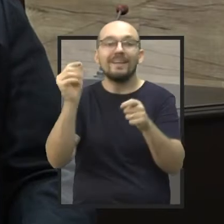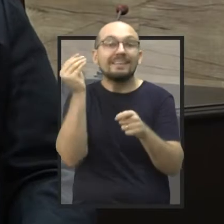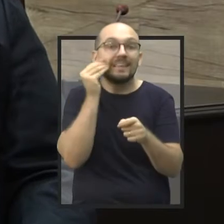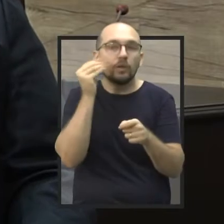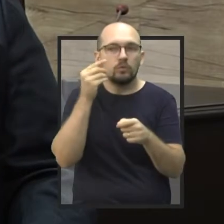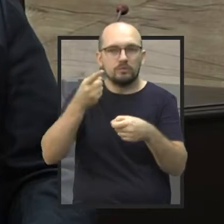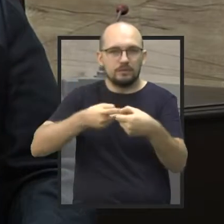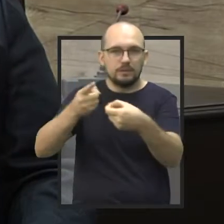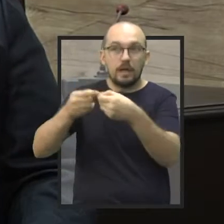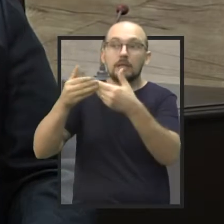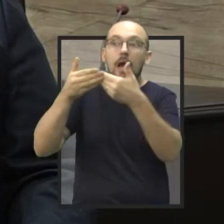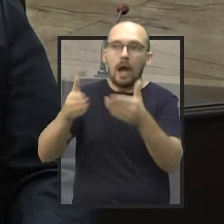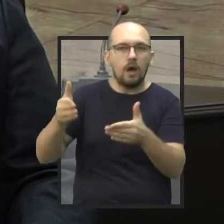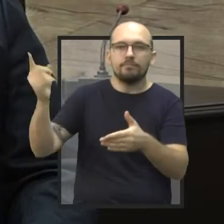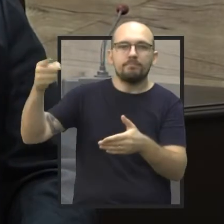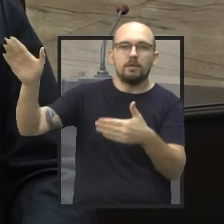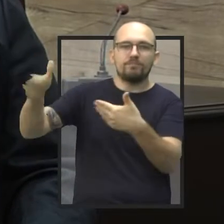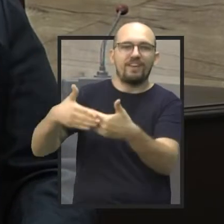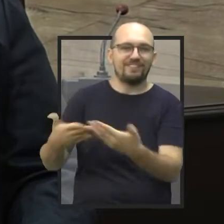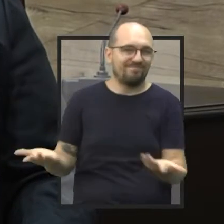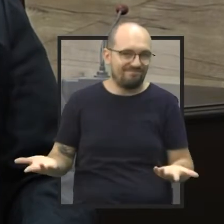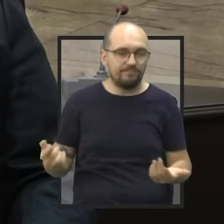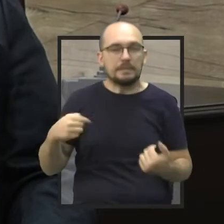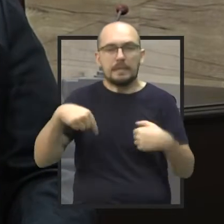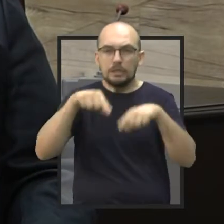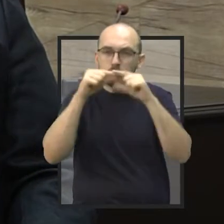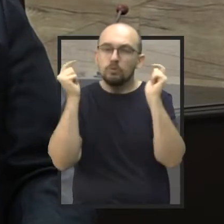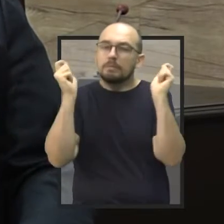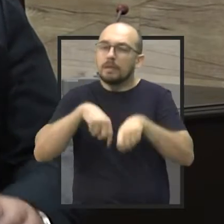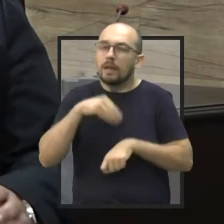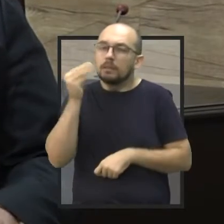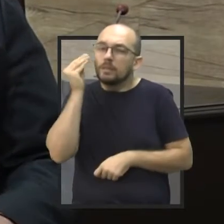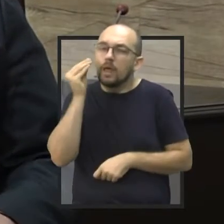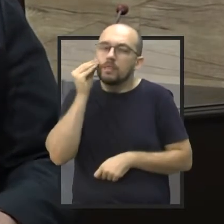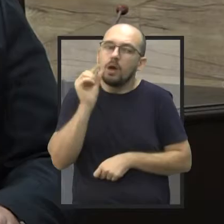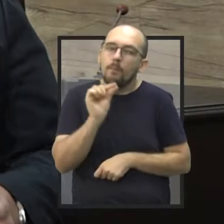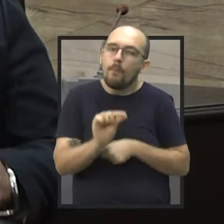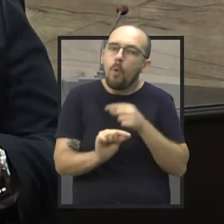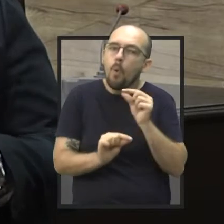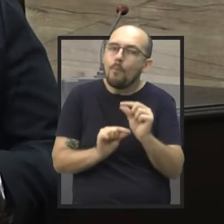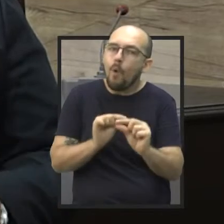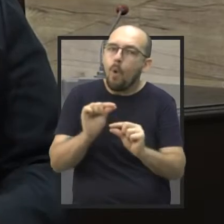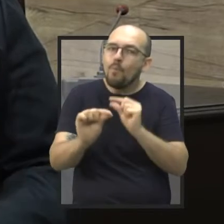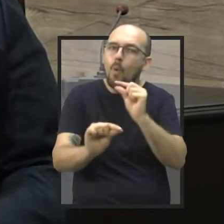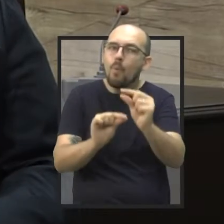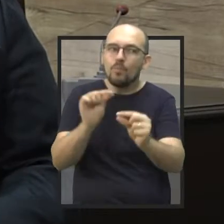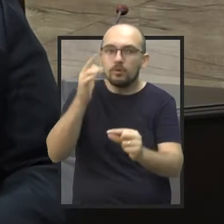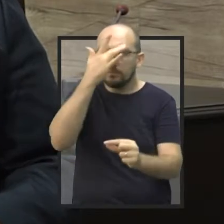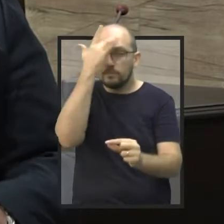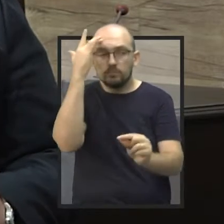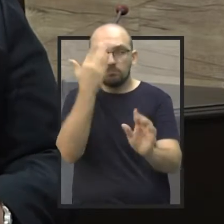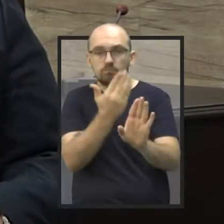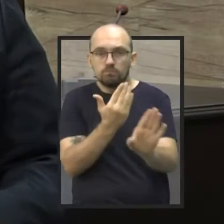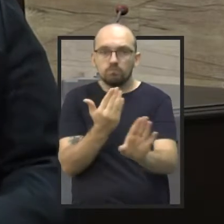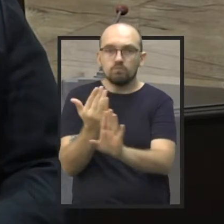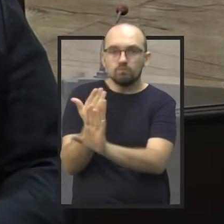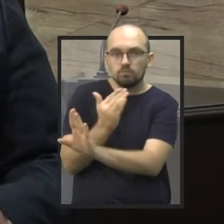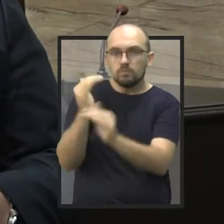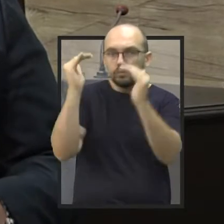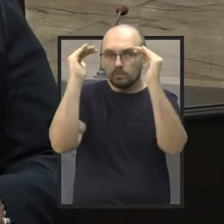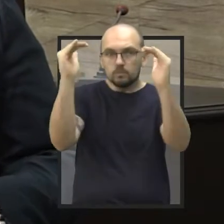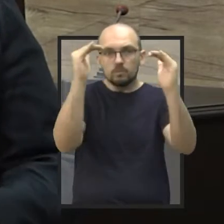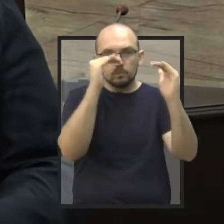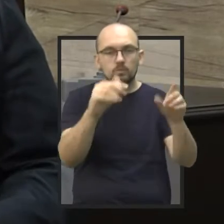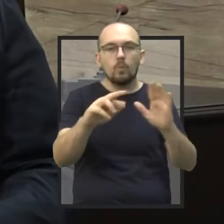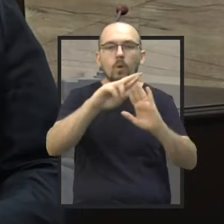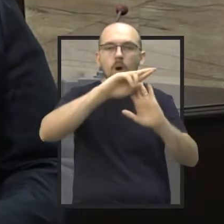de poder fazer a sua retomada, gradativa, consciente, com o pessoal respeitando o distanciamento, respeitando